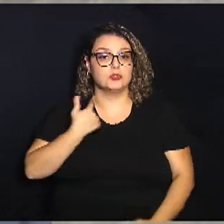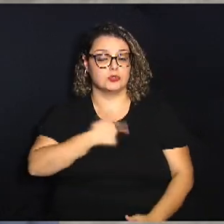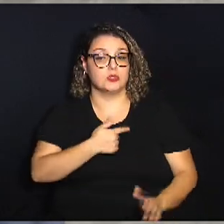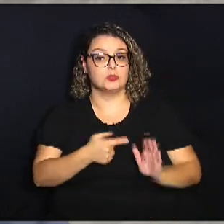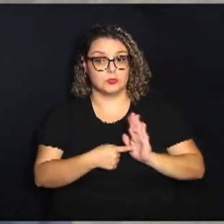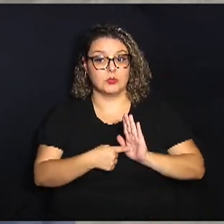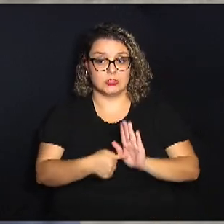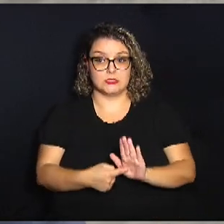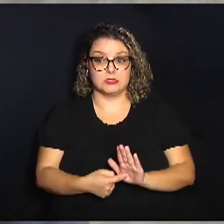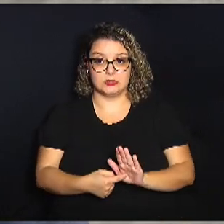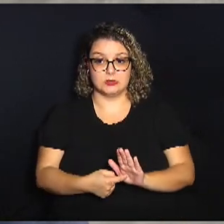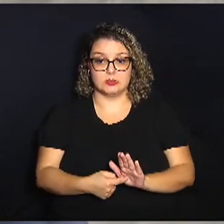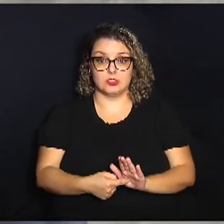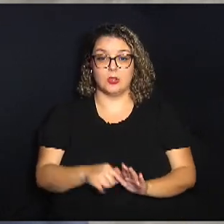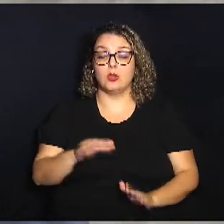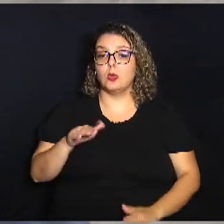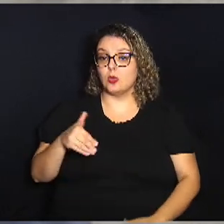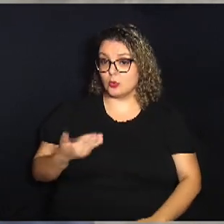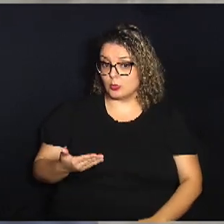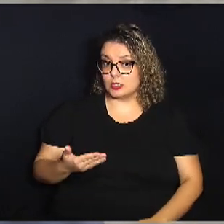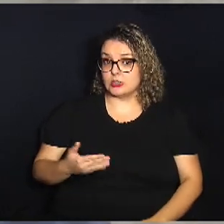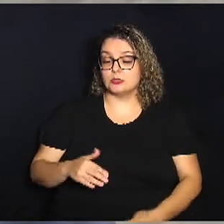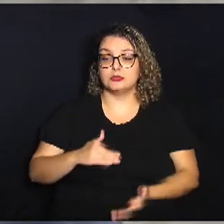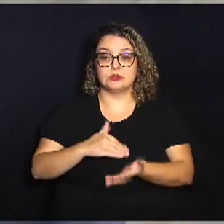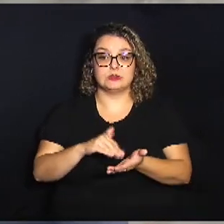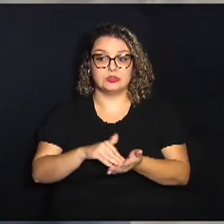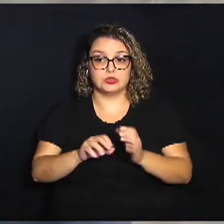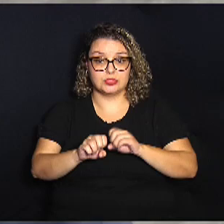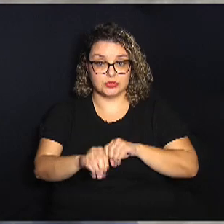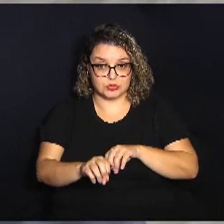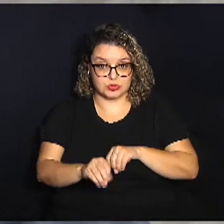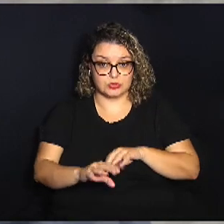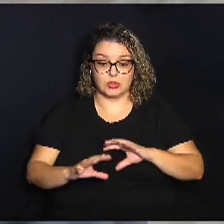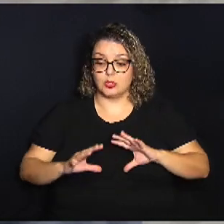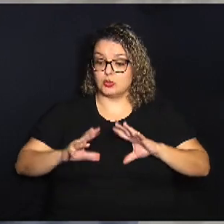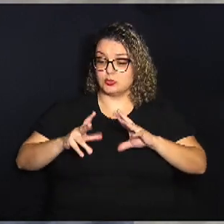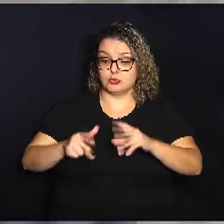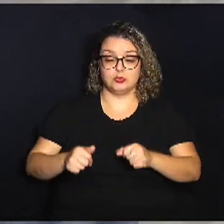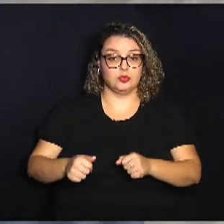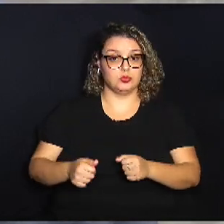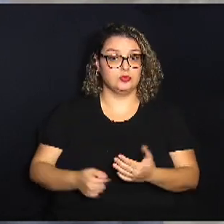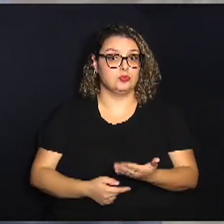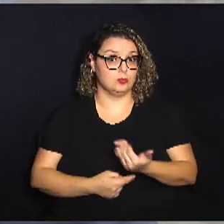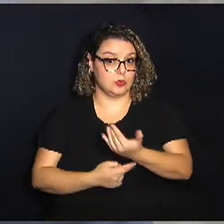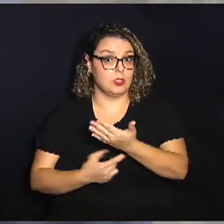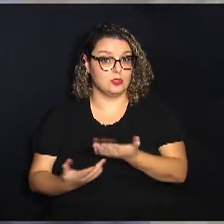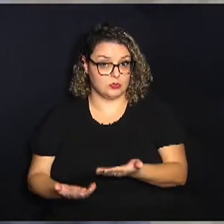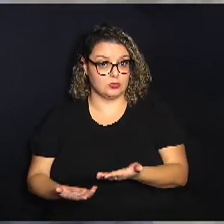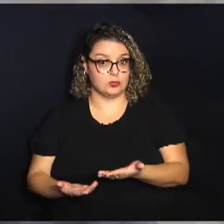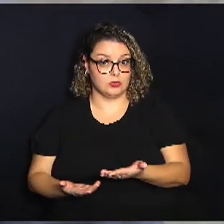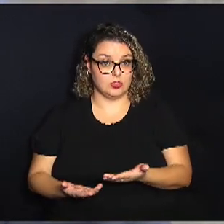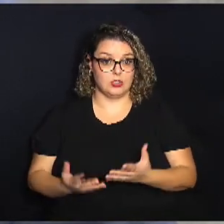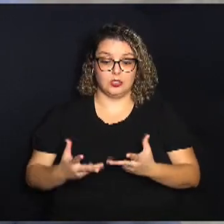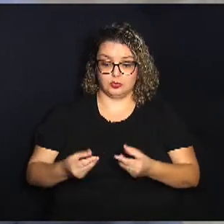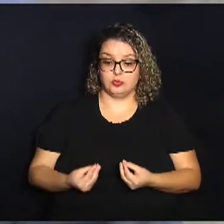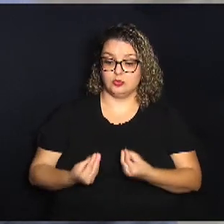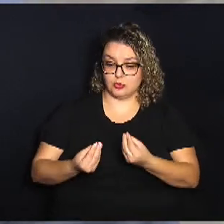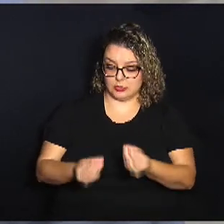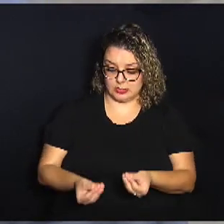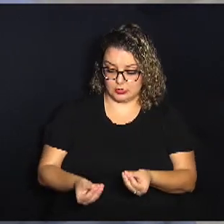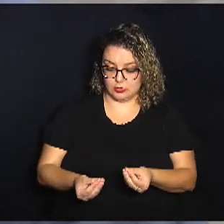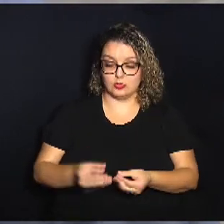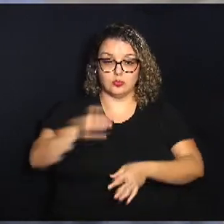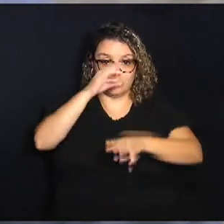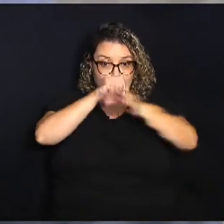quando a Secretaria de Educação que traz toda uma tecnologia naquilo que ela oferece no